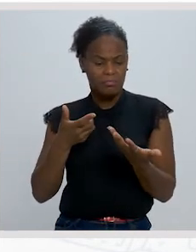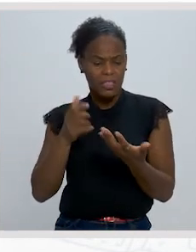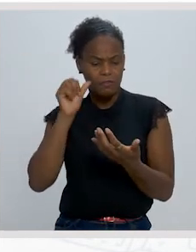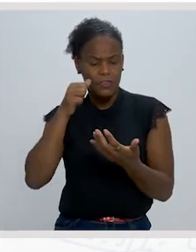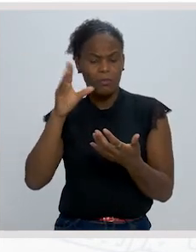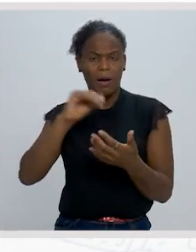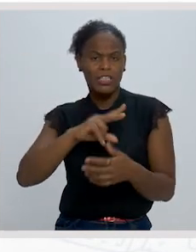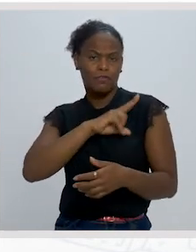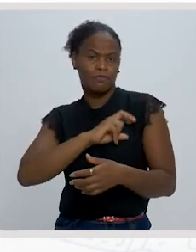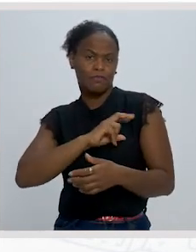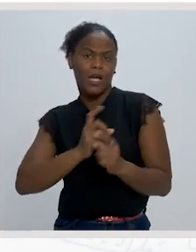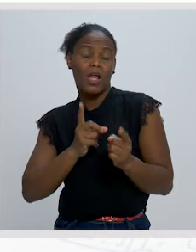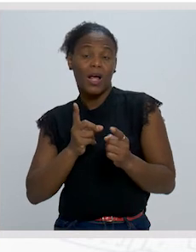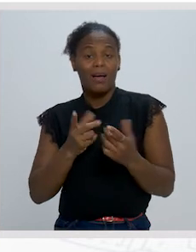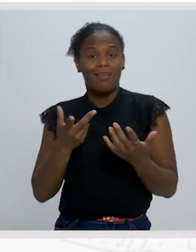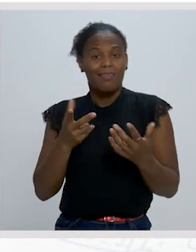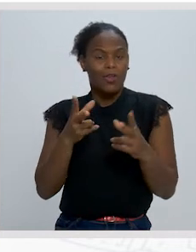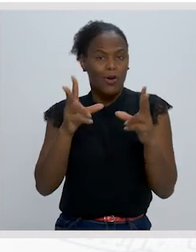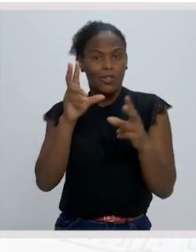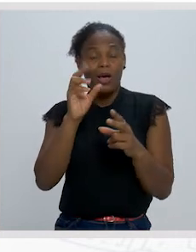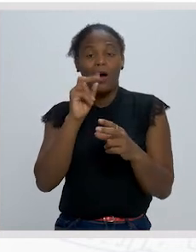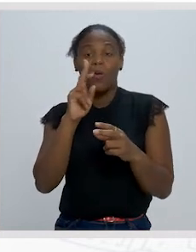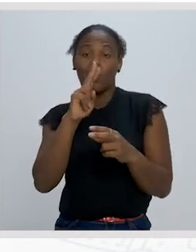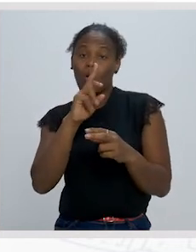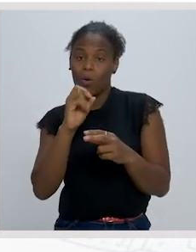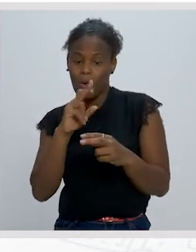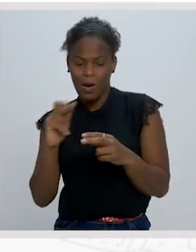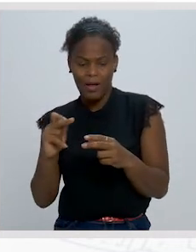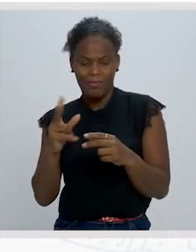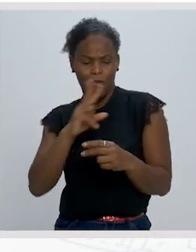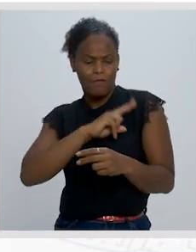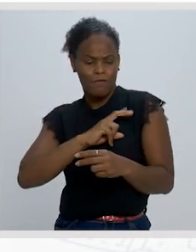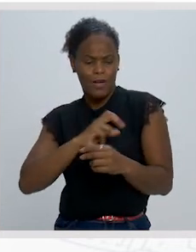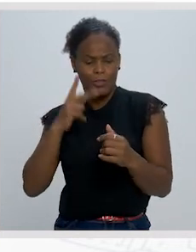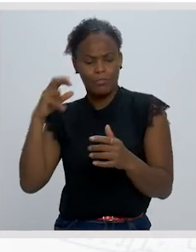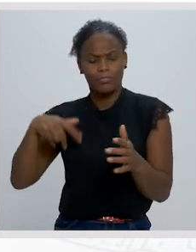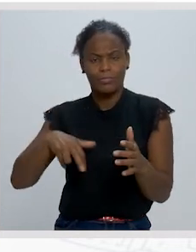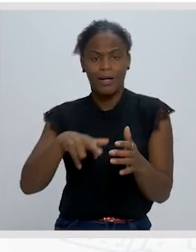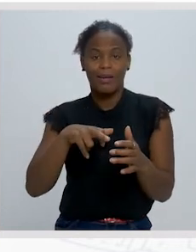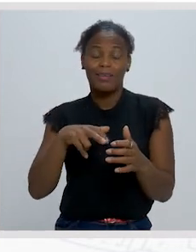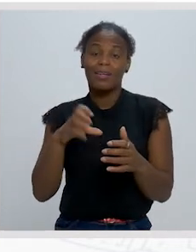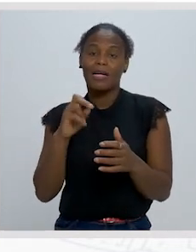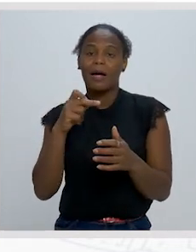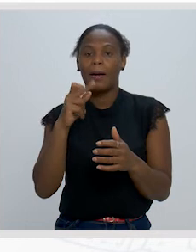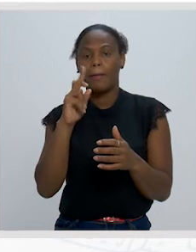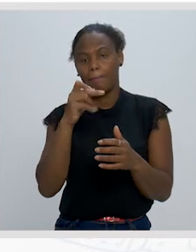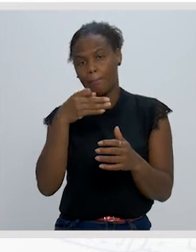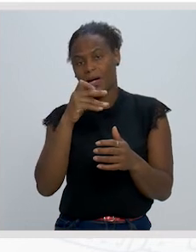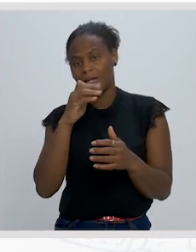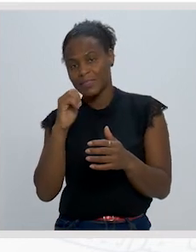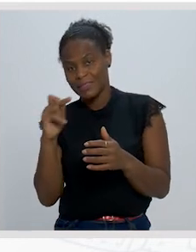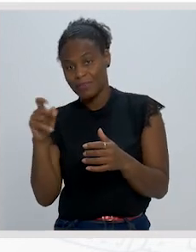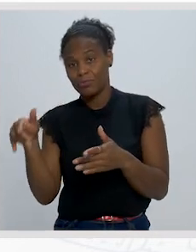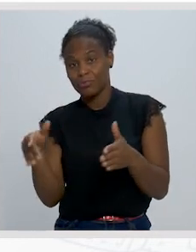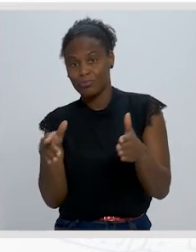do que a aurora tão virgem não o temos na jornada enchamos as cabaças pela estrada daqui ainda